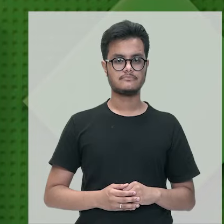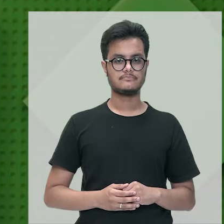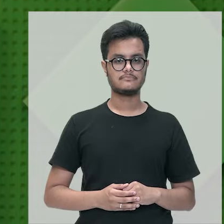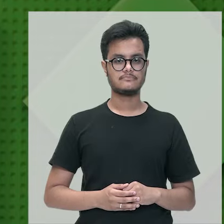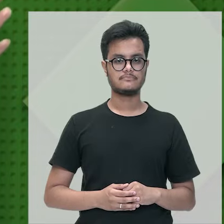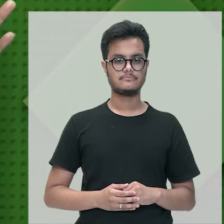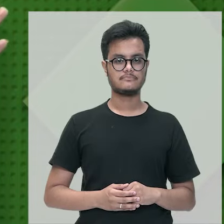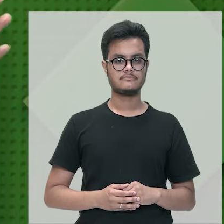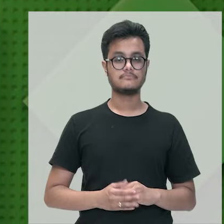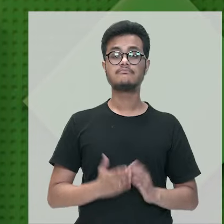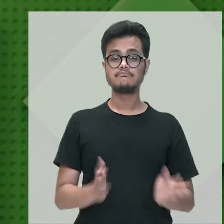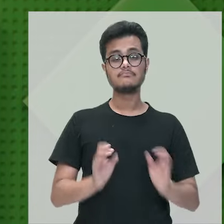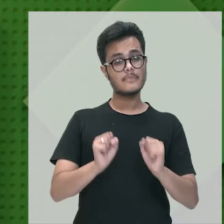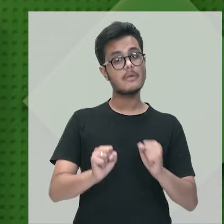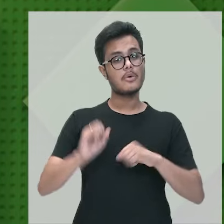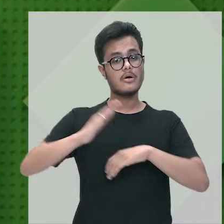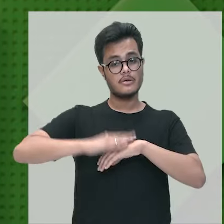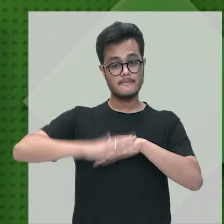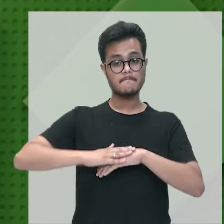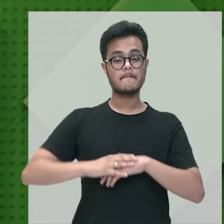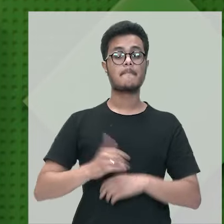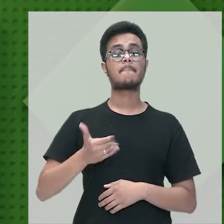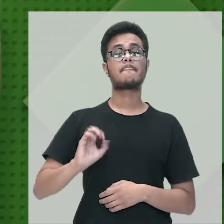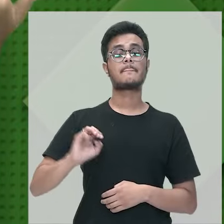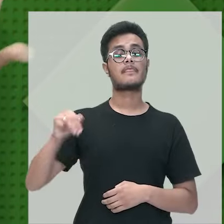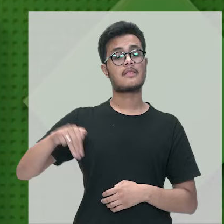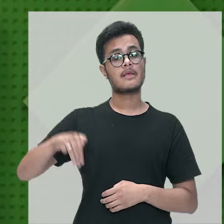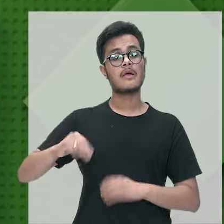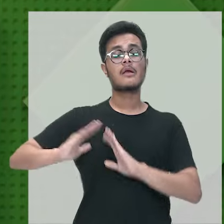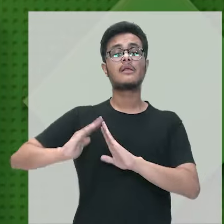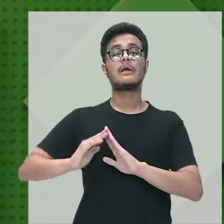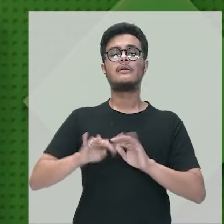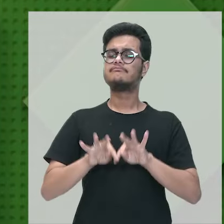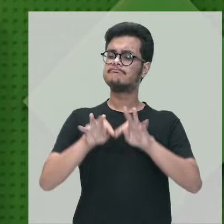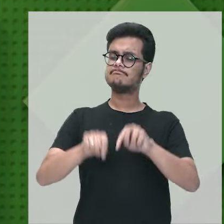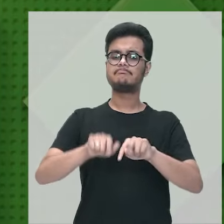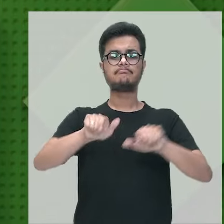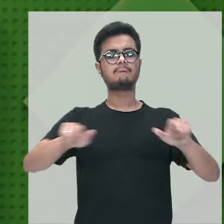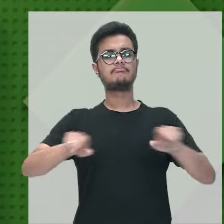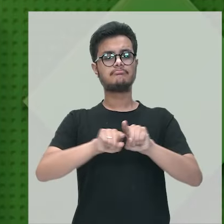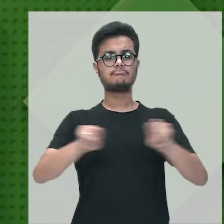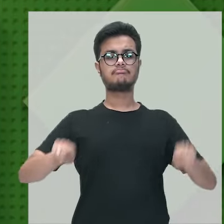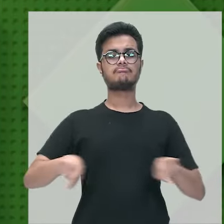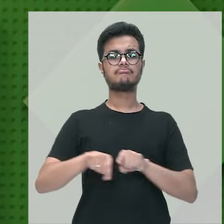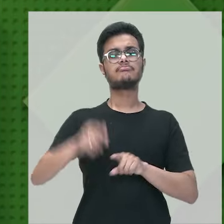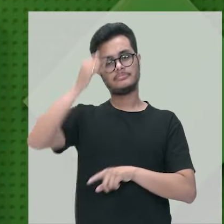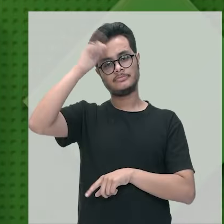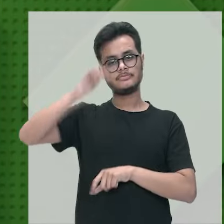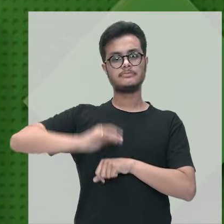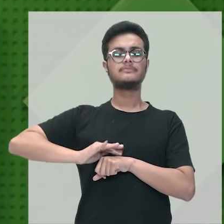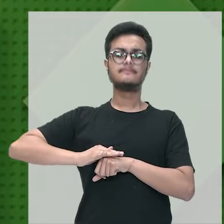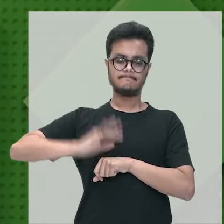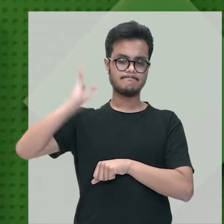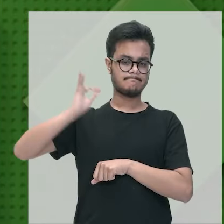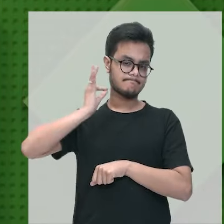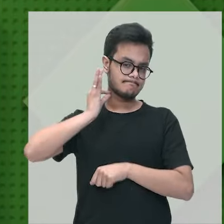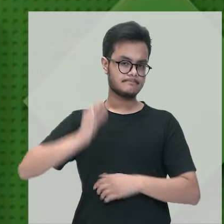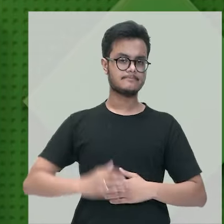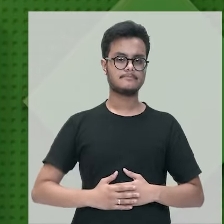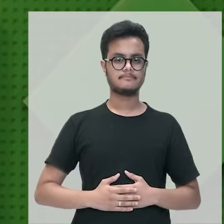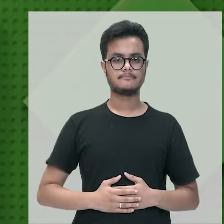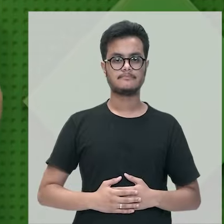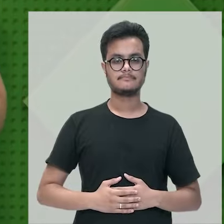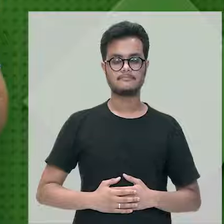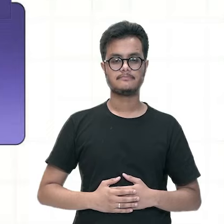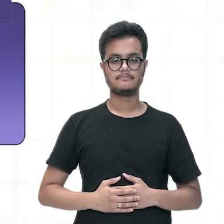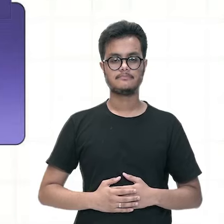10 minutos você pode fazer muita coisa na sua casa aos redores no seu quintal para evitar a proliferação desse mosquito